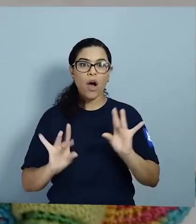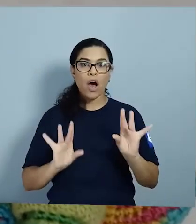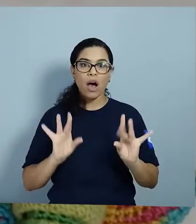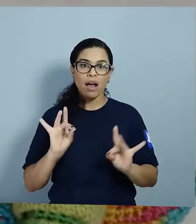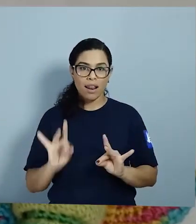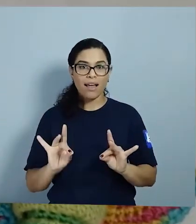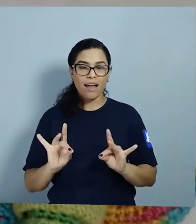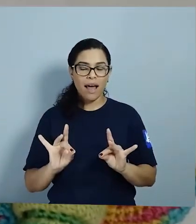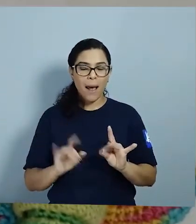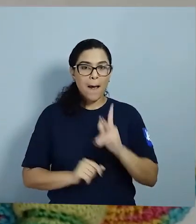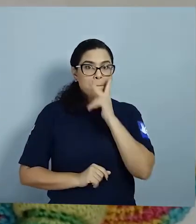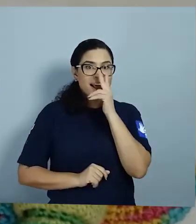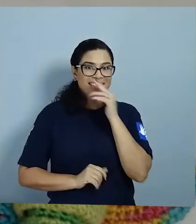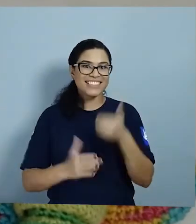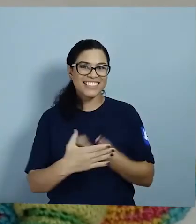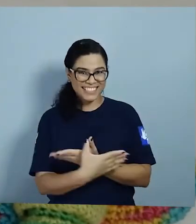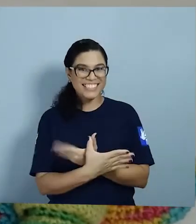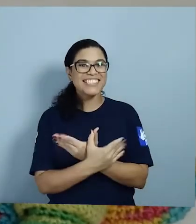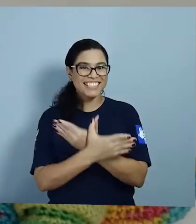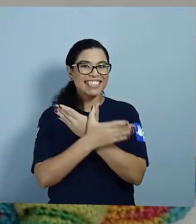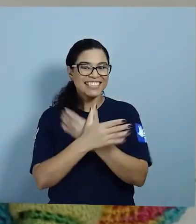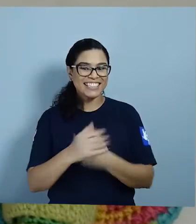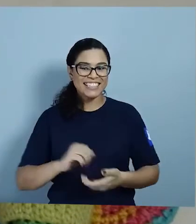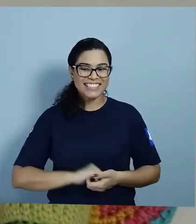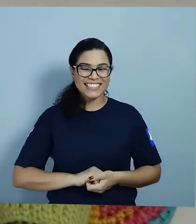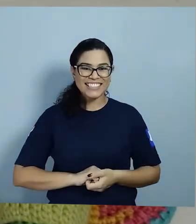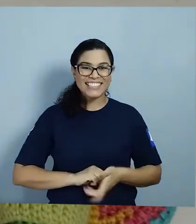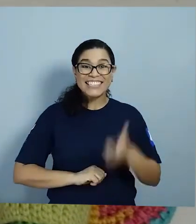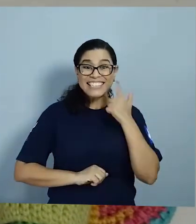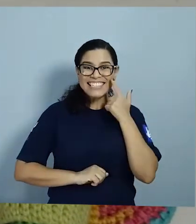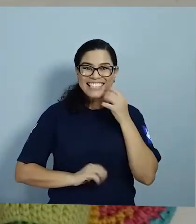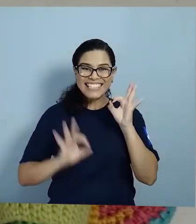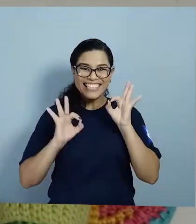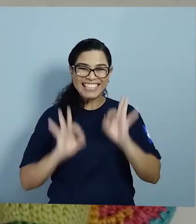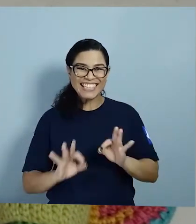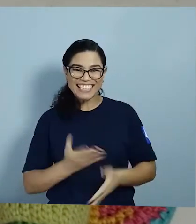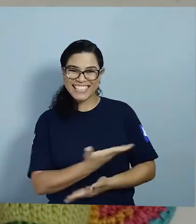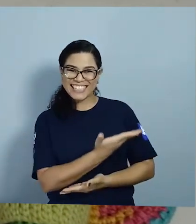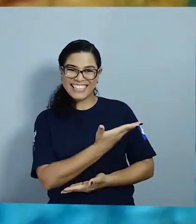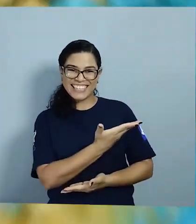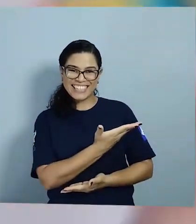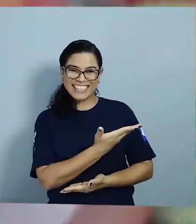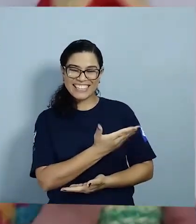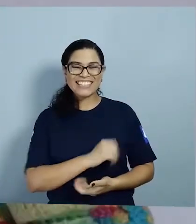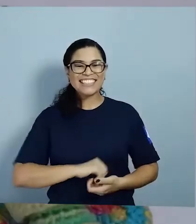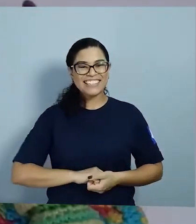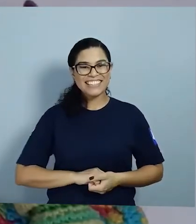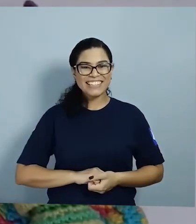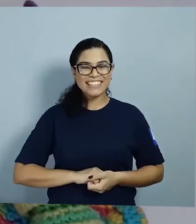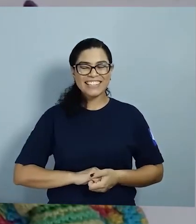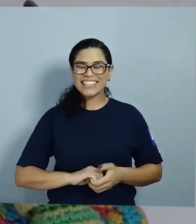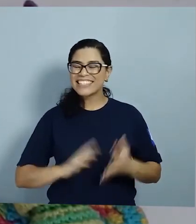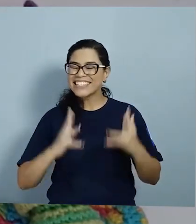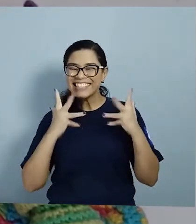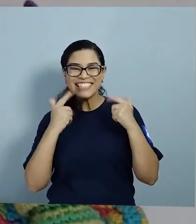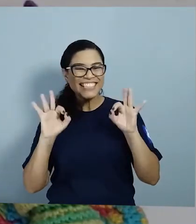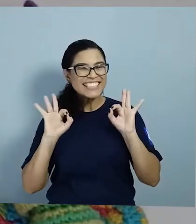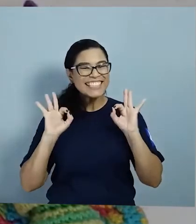Agora vamos colar de forma que pareçam borboletas Tcharam!